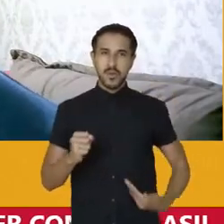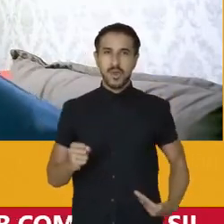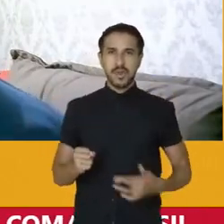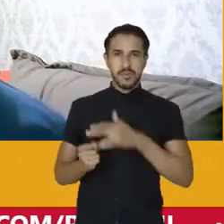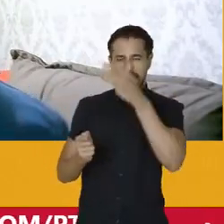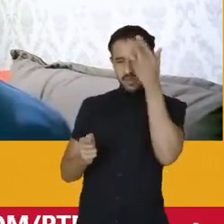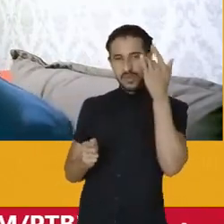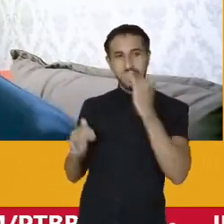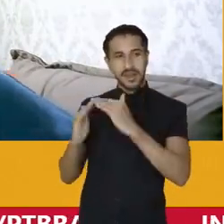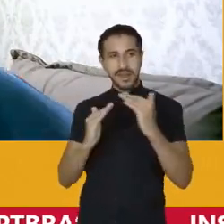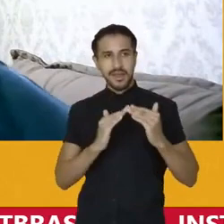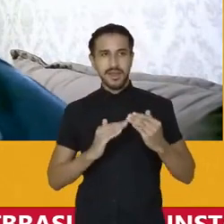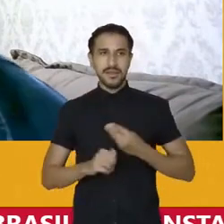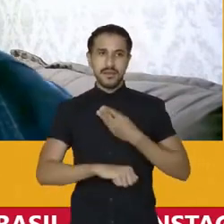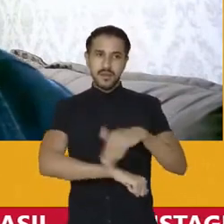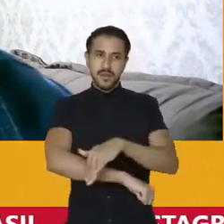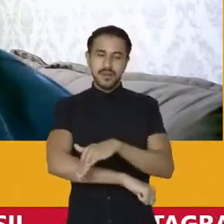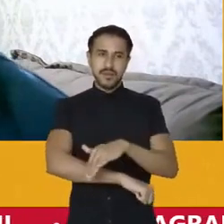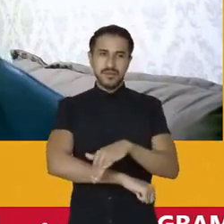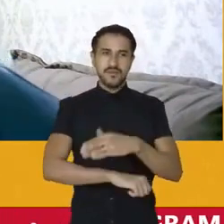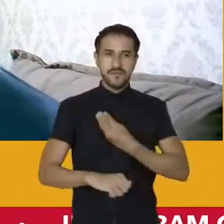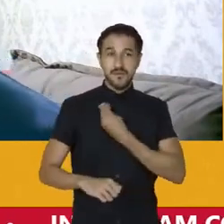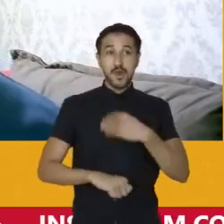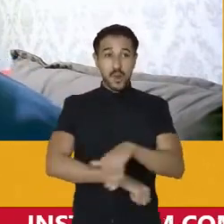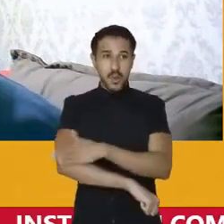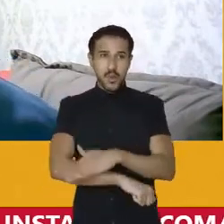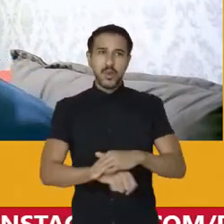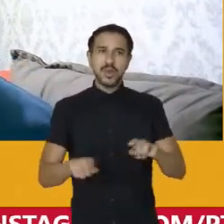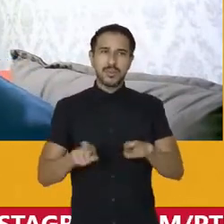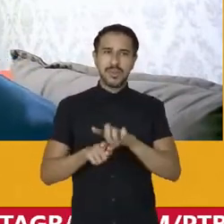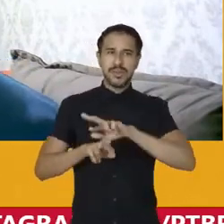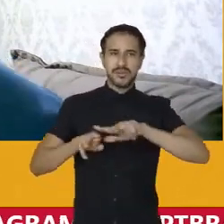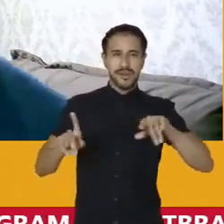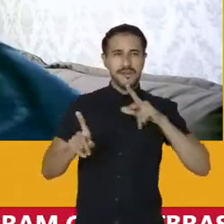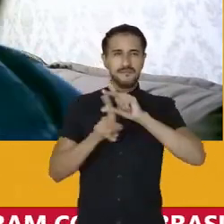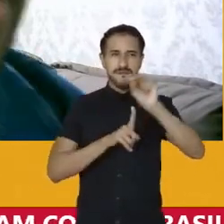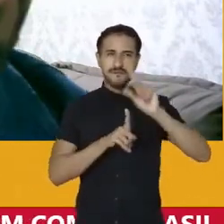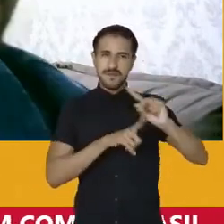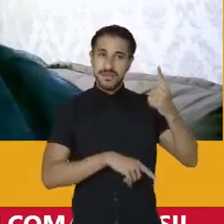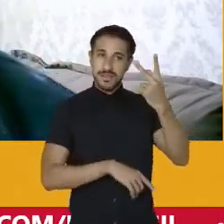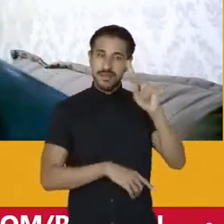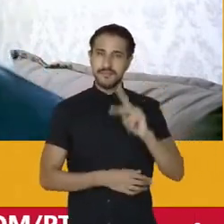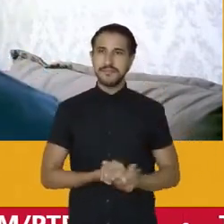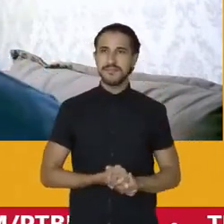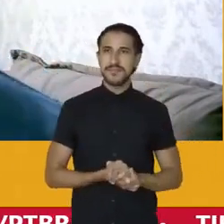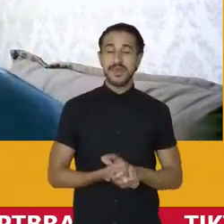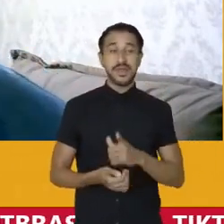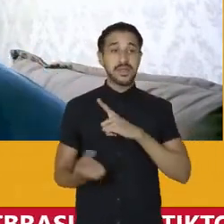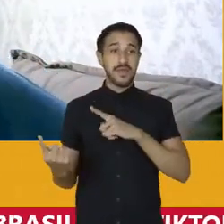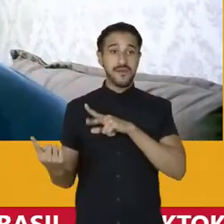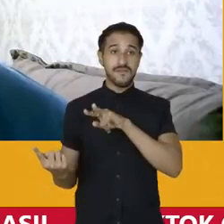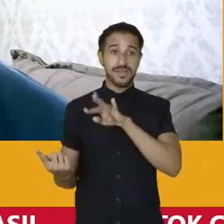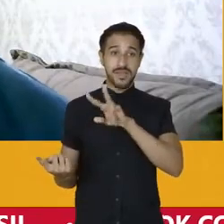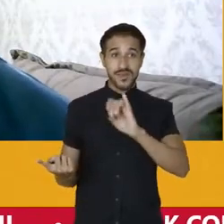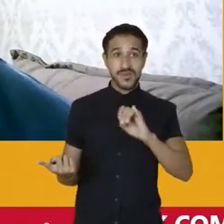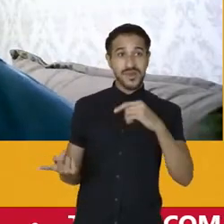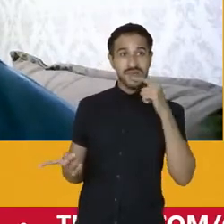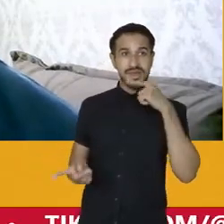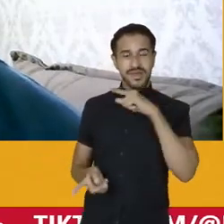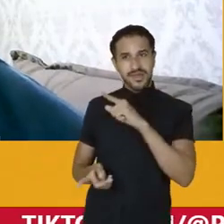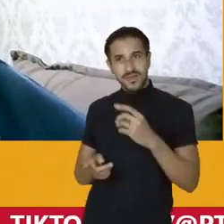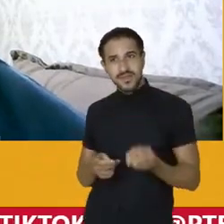moradores em situação de rua, entre outras tantas conquistas da Verônica. E, do outro lado, nós temos o Vinícius, nosso